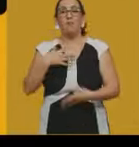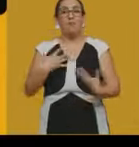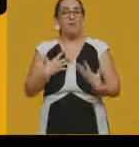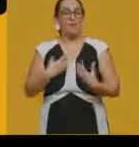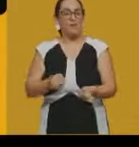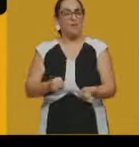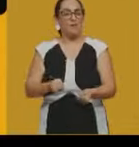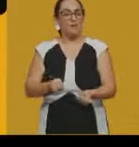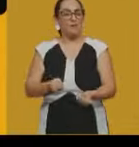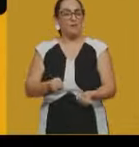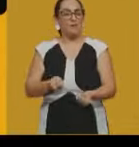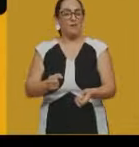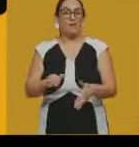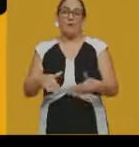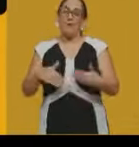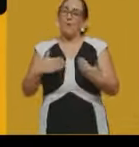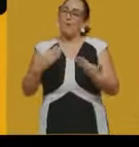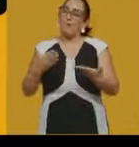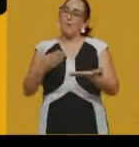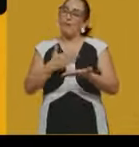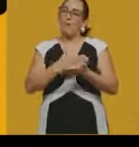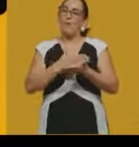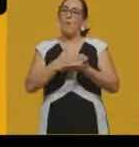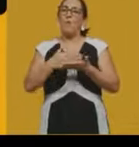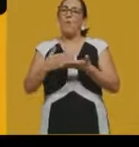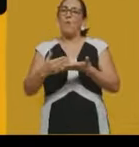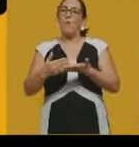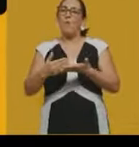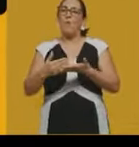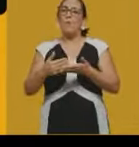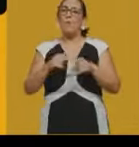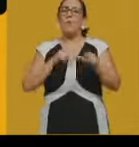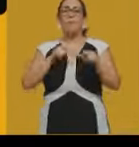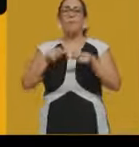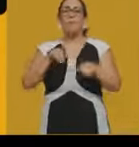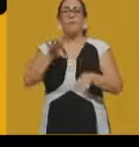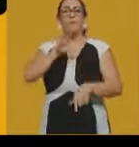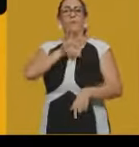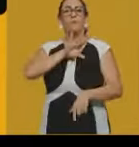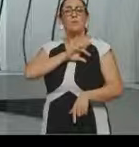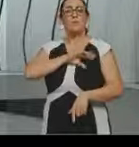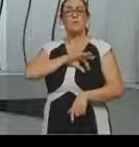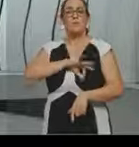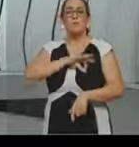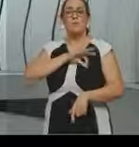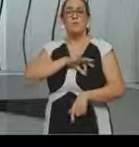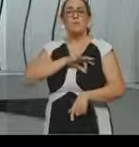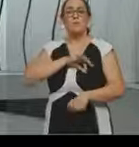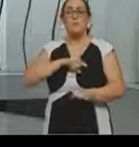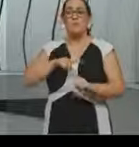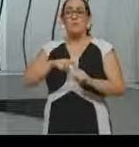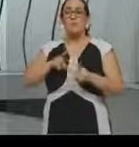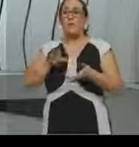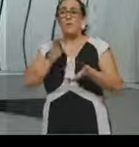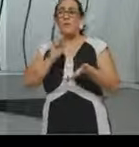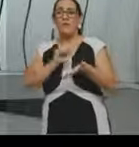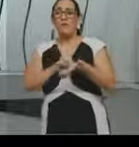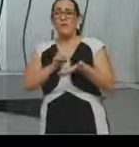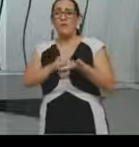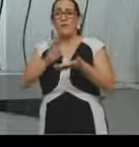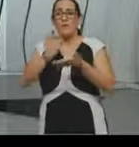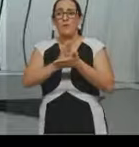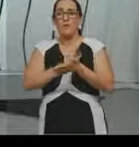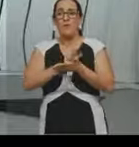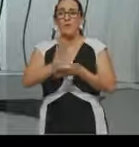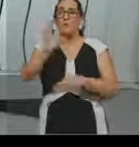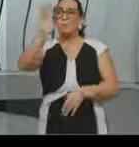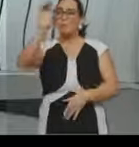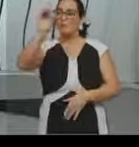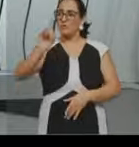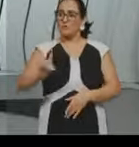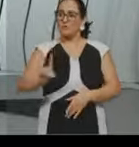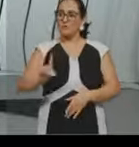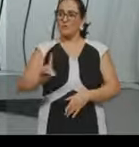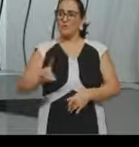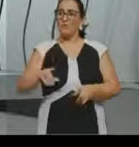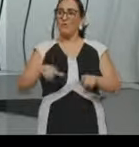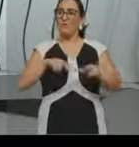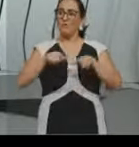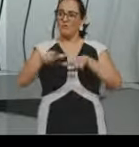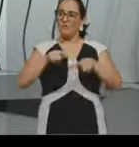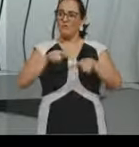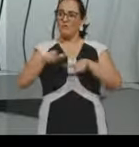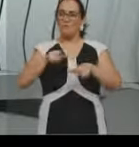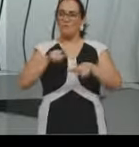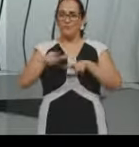né, e aí a gente tem com esse trabalho assalariado uma ausência de direitos que vai remontar para a gente as características do trabalho anterior, esse trabalho